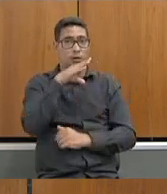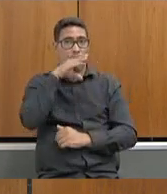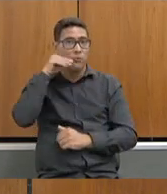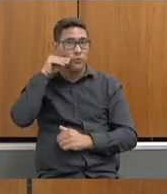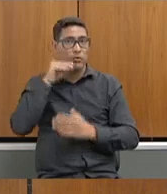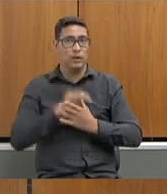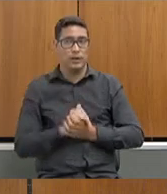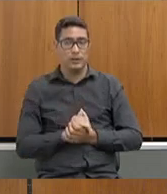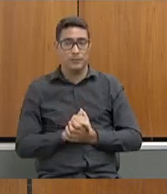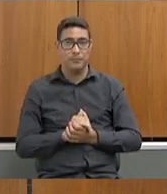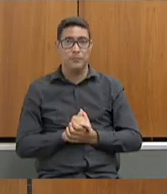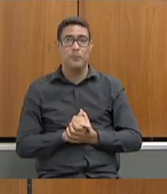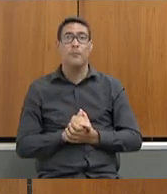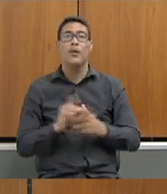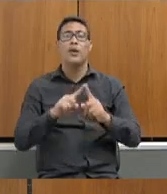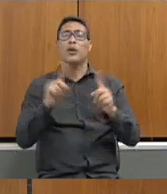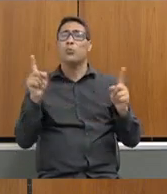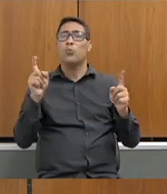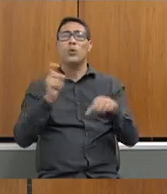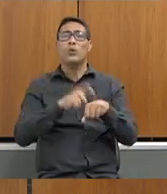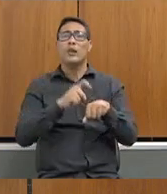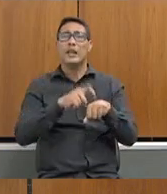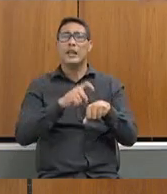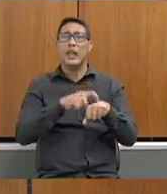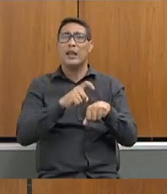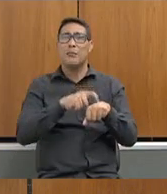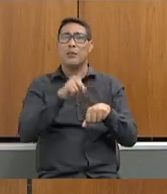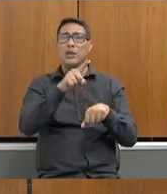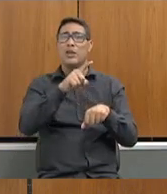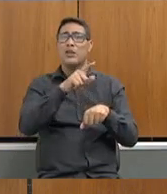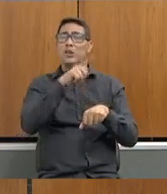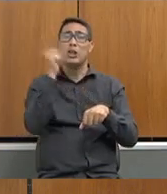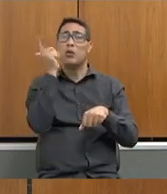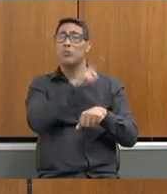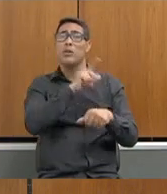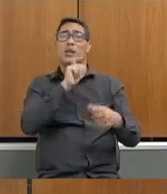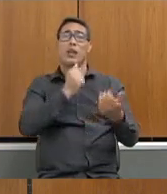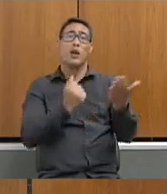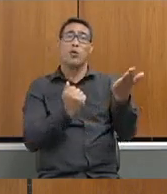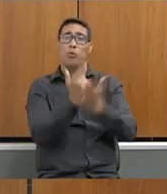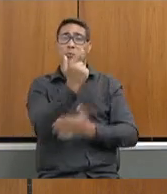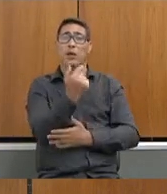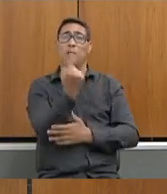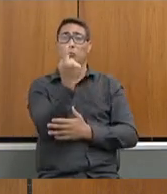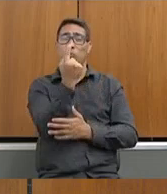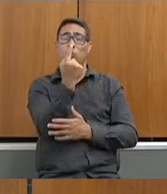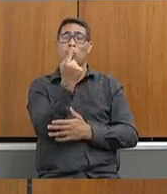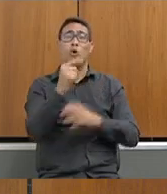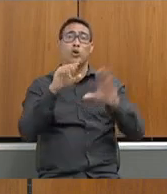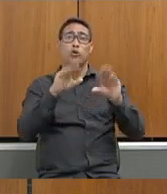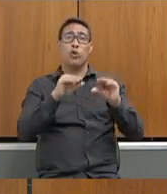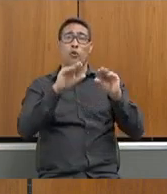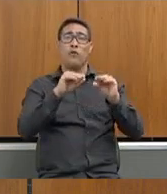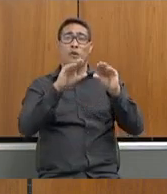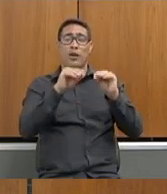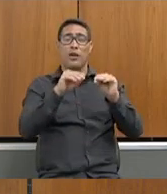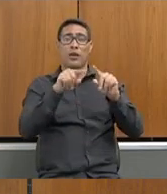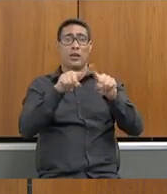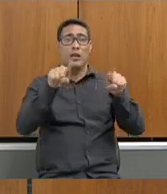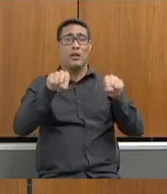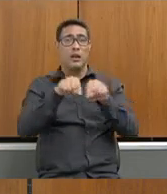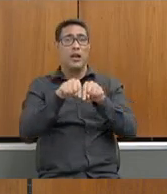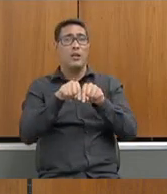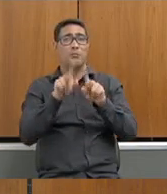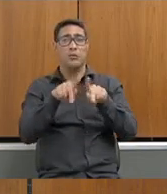Quanto tempo ficamos sem poder comprar um sofá para a sala dos professores? Quanto tempo? Eu era diretor de escola, eu queria comprar um